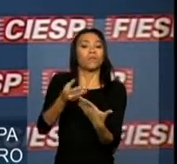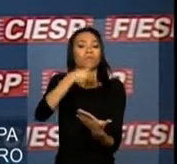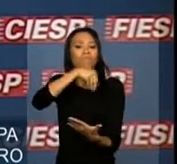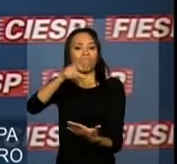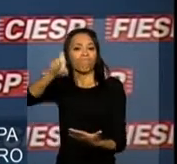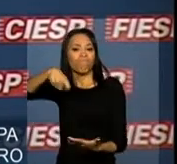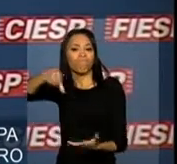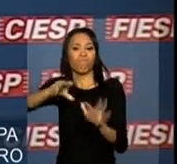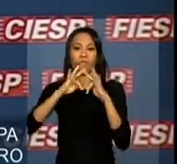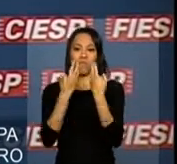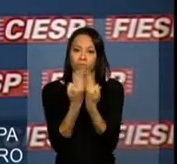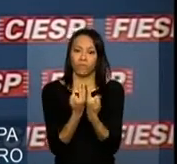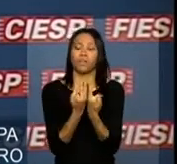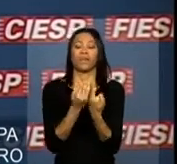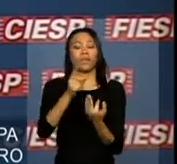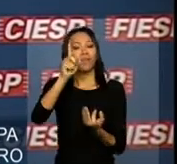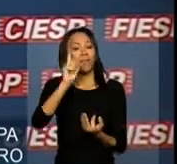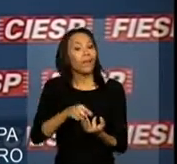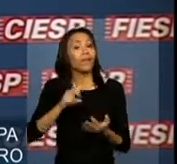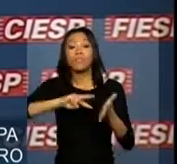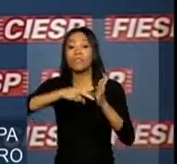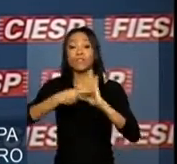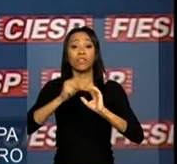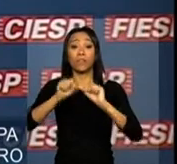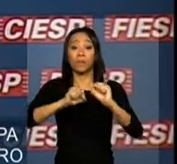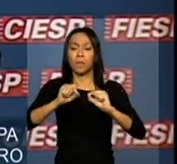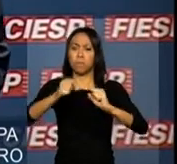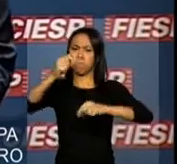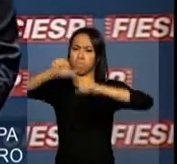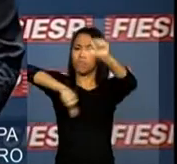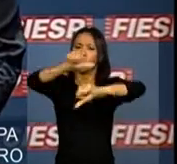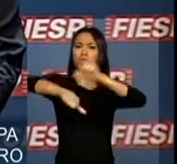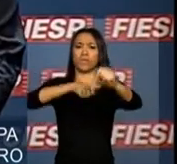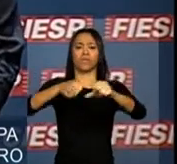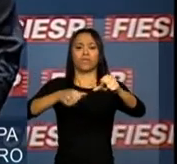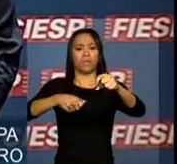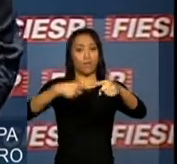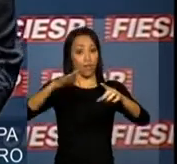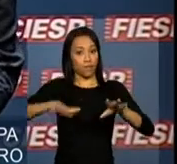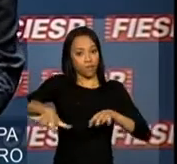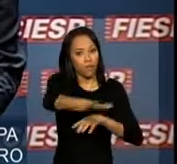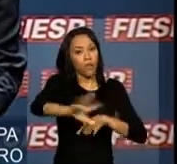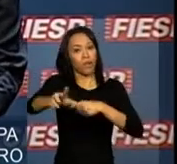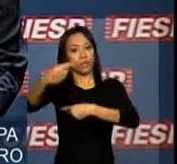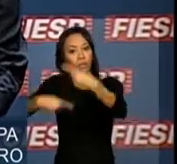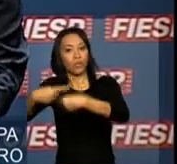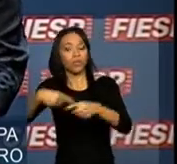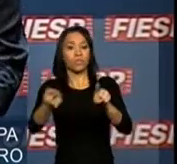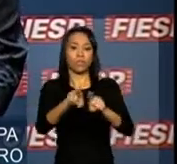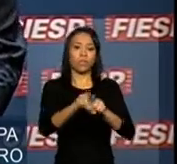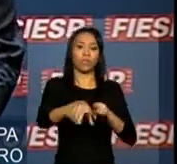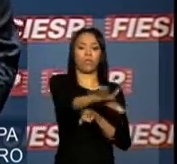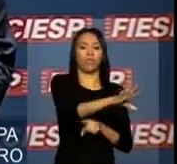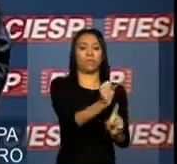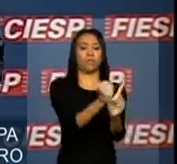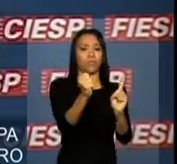símbolo da transformação política política e social que o Brasil tem vivido.